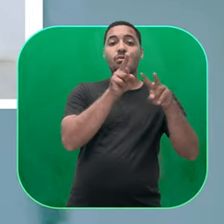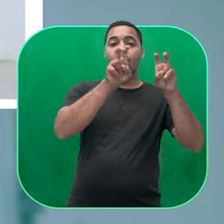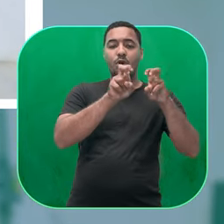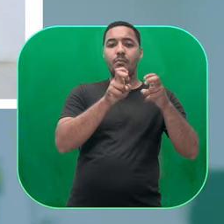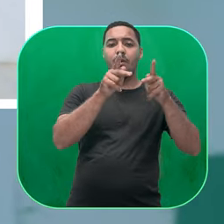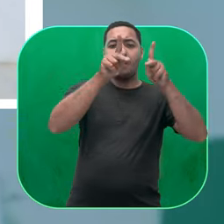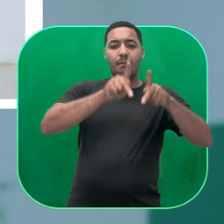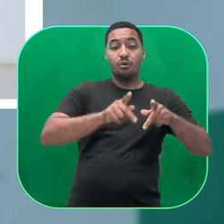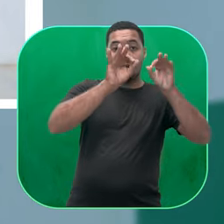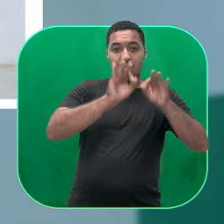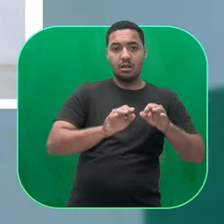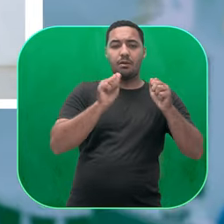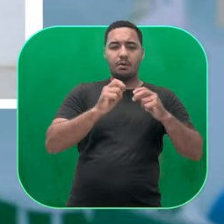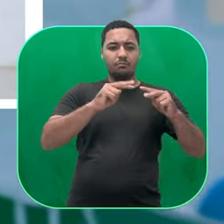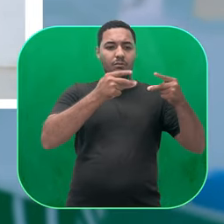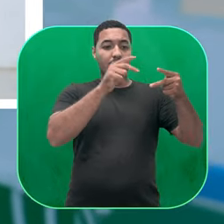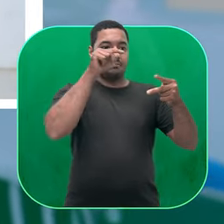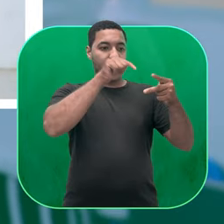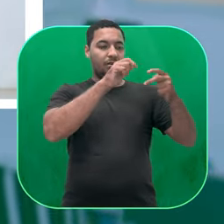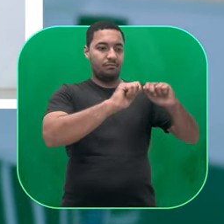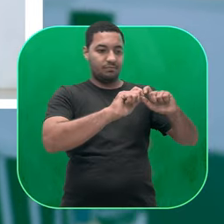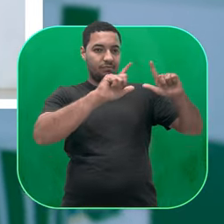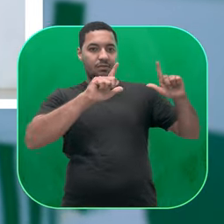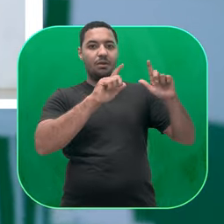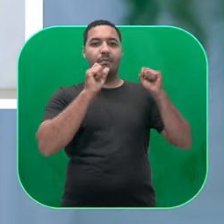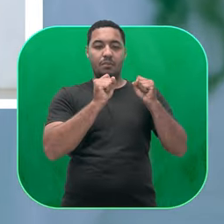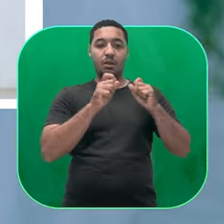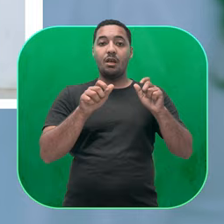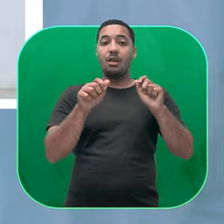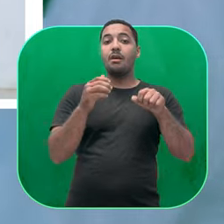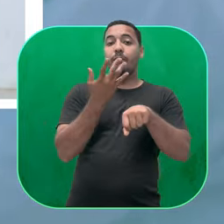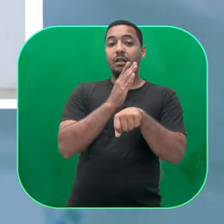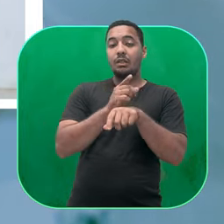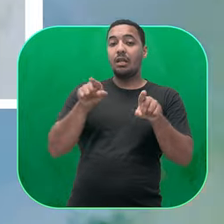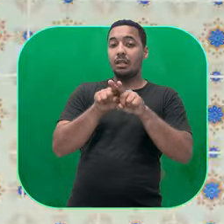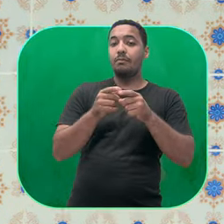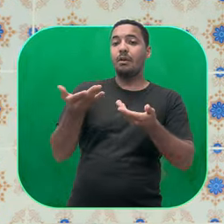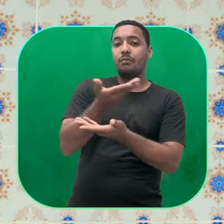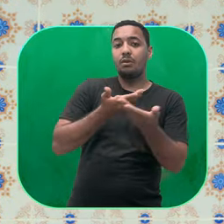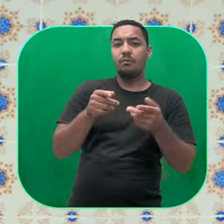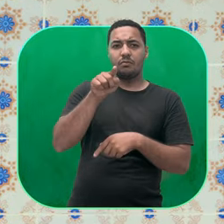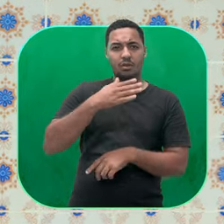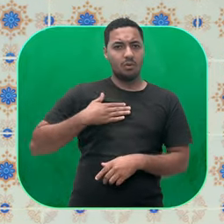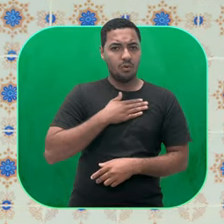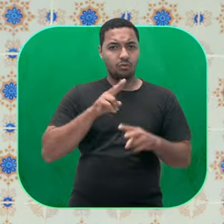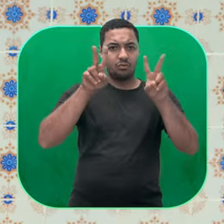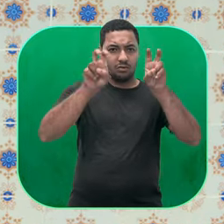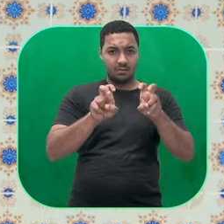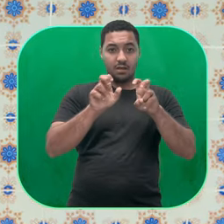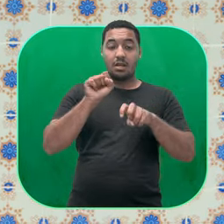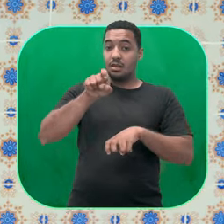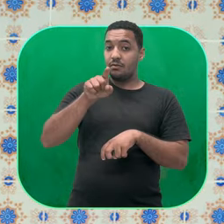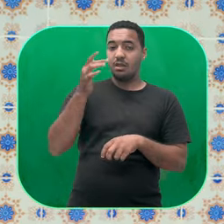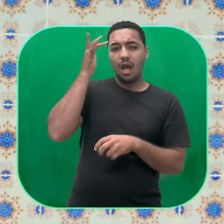postura correta ao citar, é só clicar nesse link. Se você preferir, pode fazer esses exercícios em grupo. Gostou